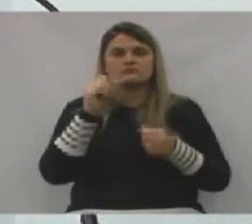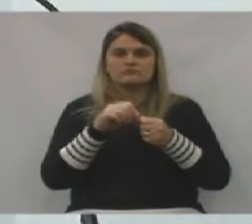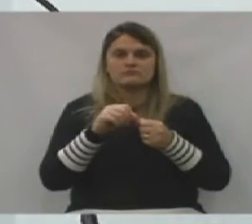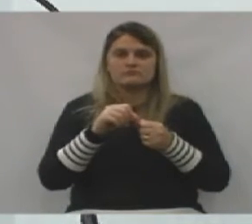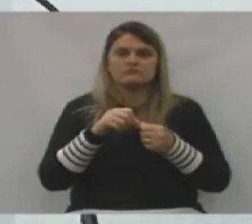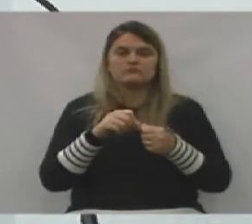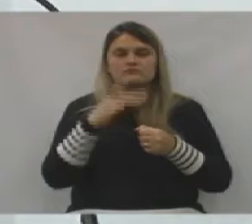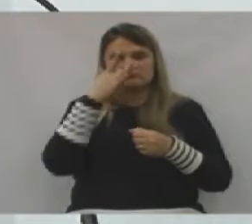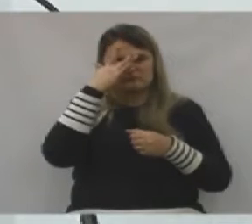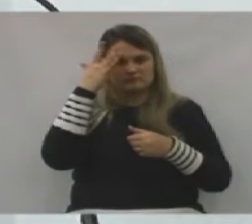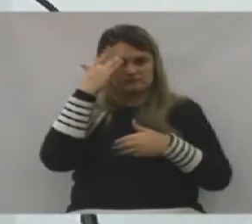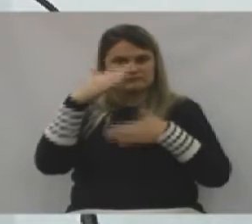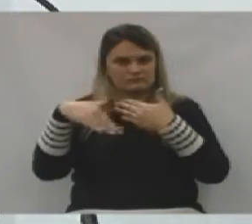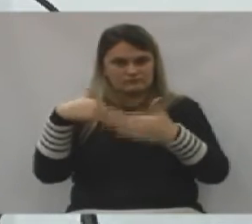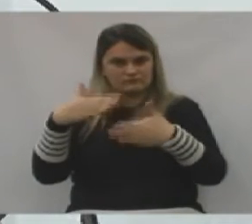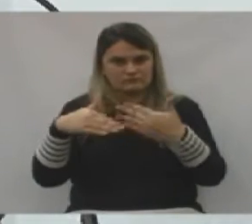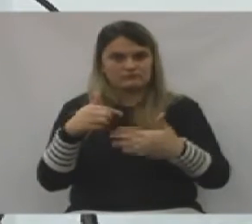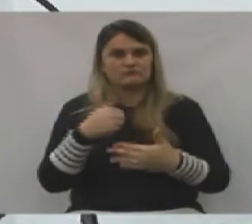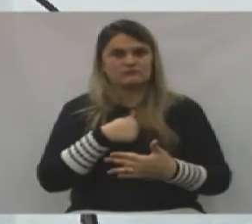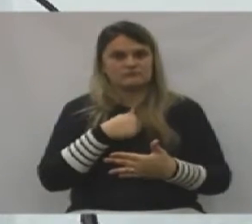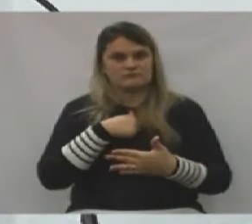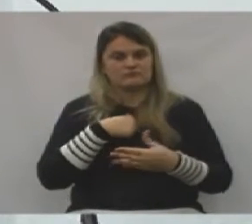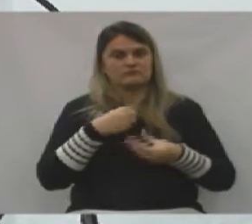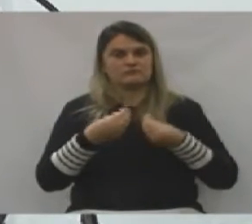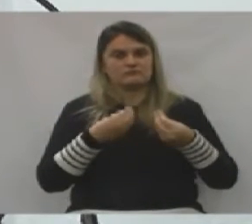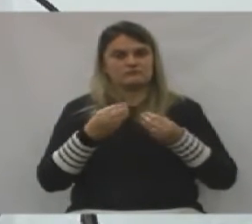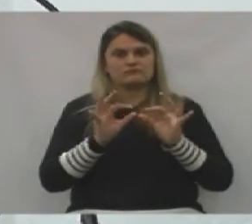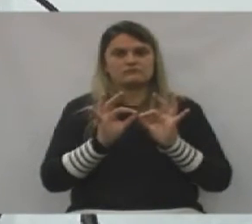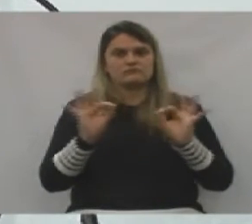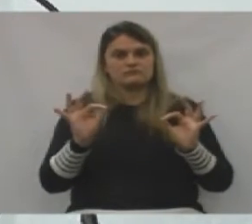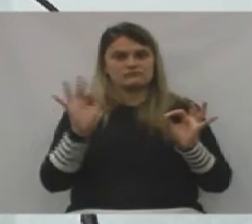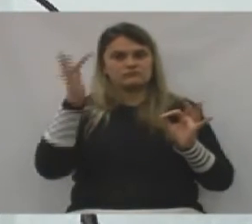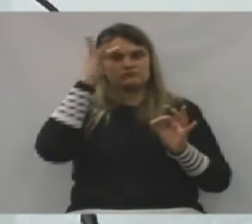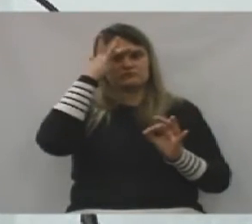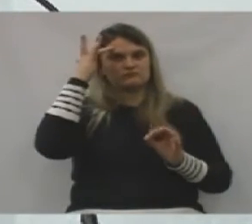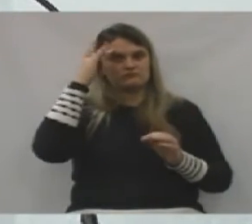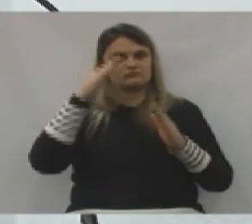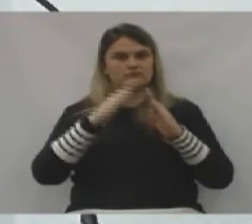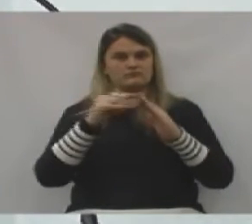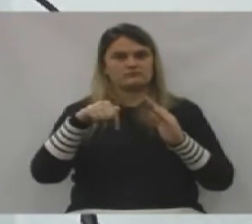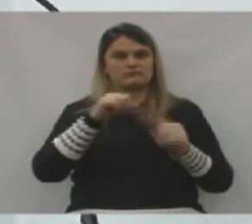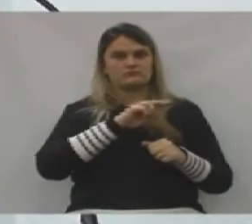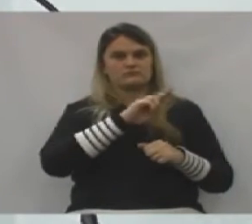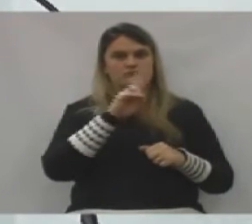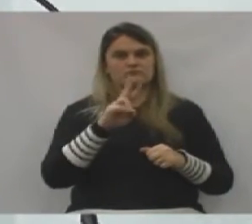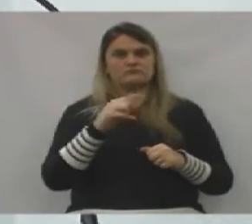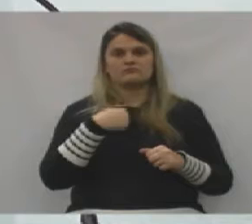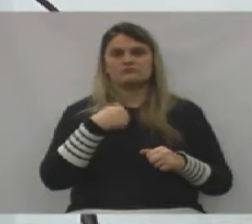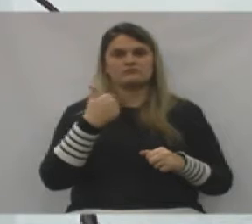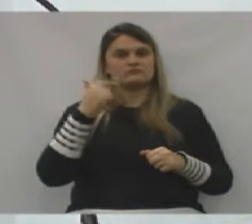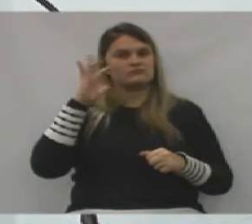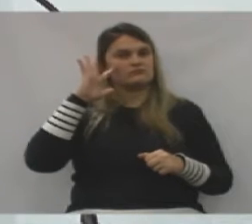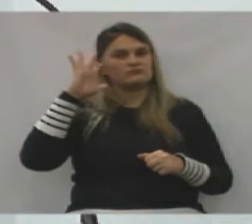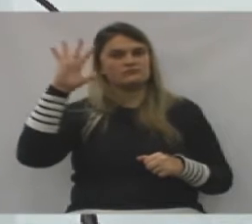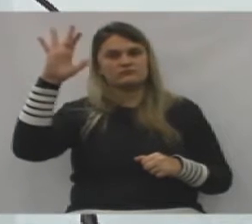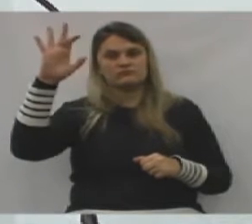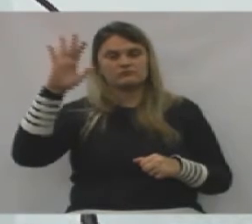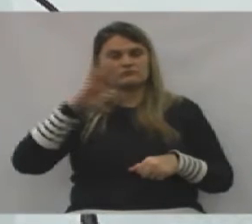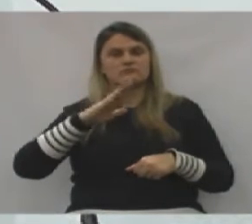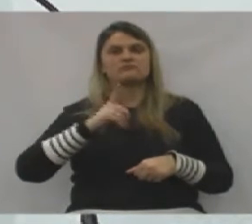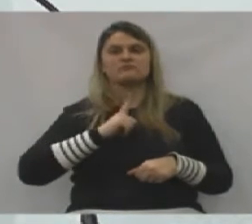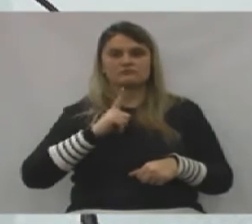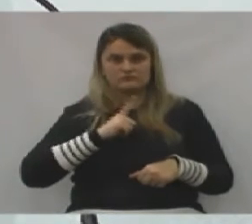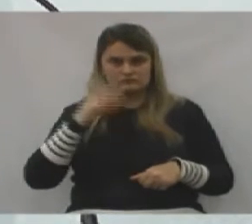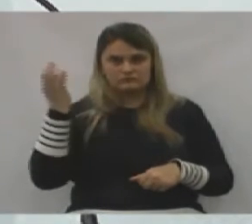fazer a humanidade ir para frente. E eu, sinceramente, como humilde cidadão de União da Vitória, eu não sonho mais. Eu